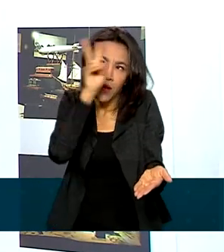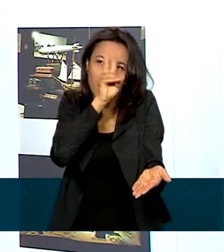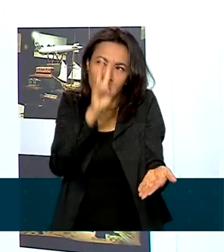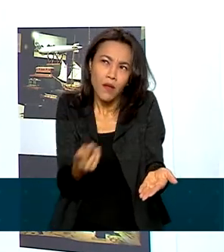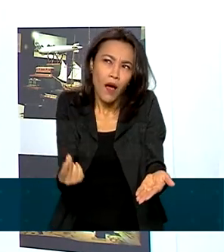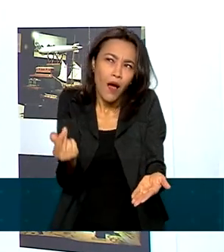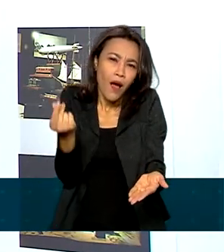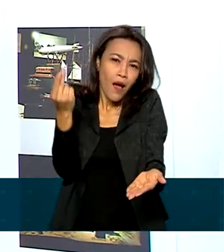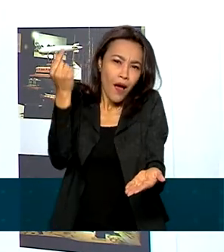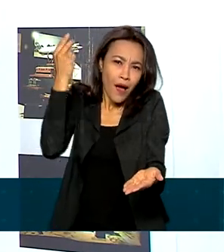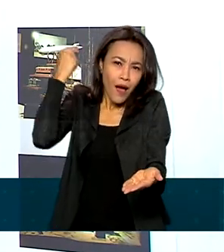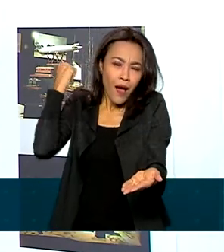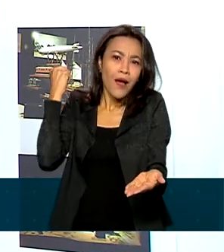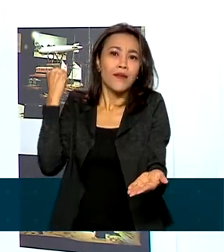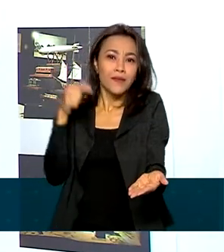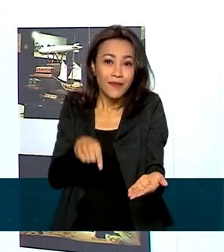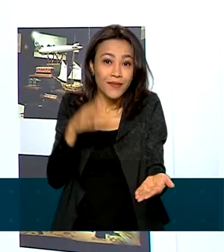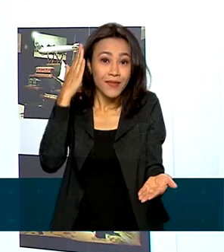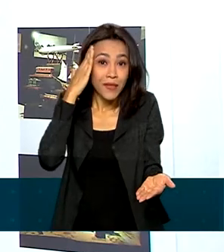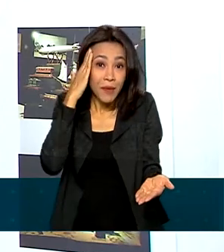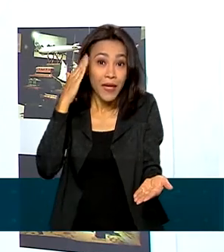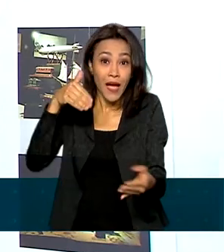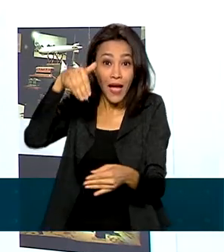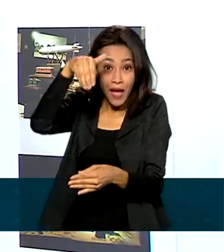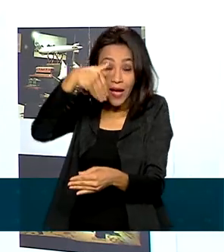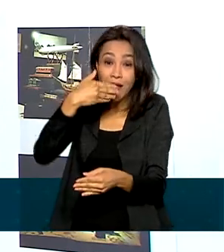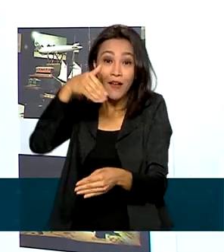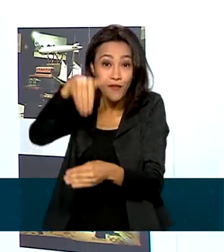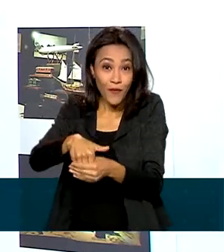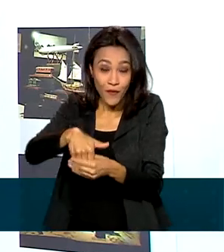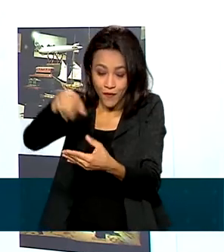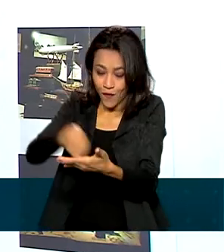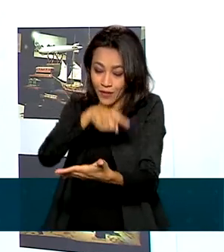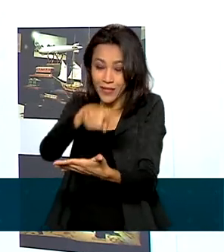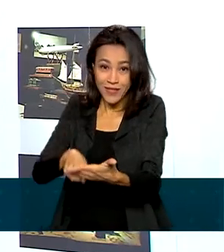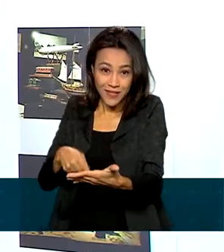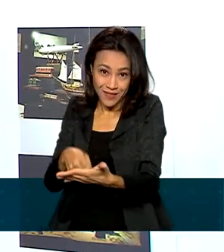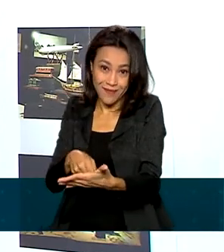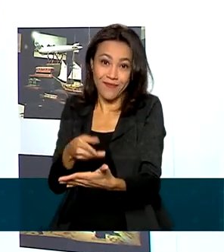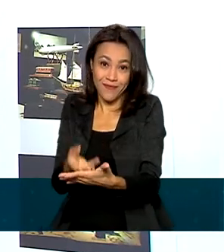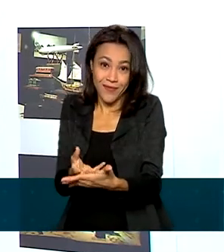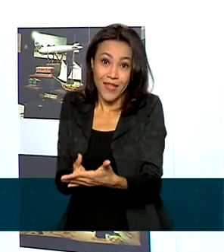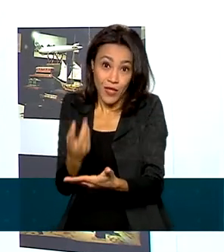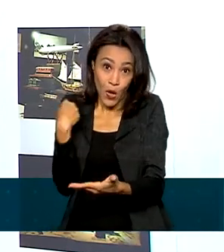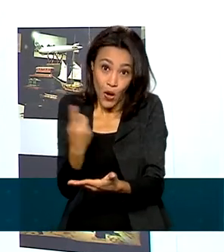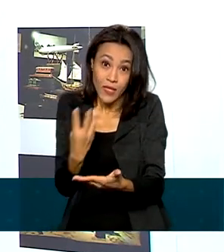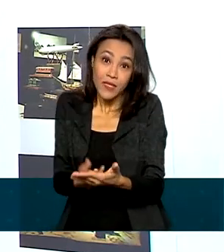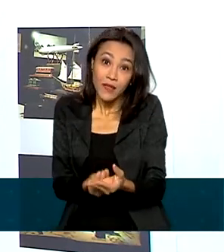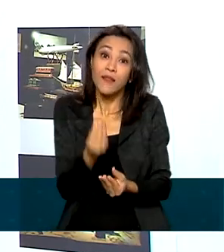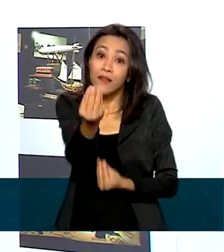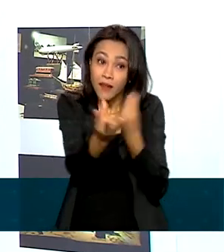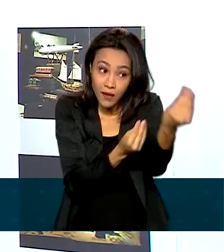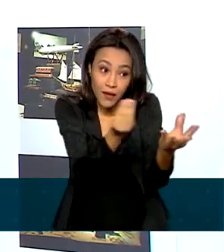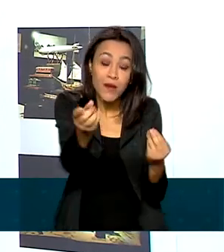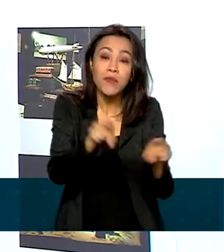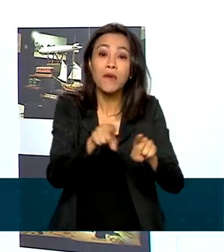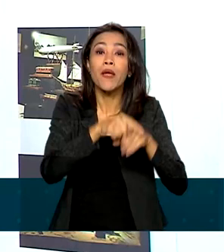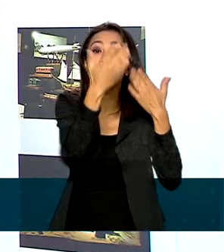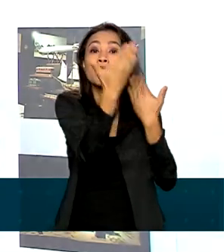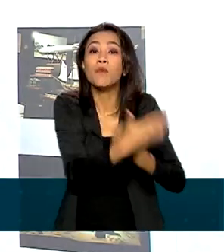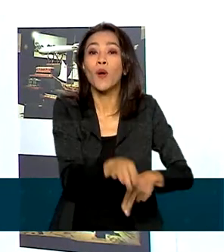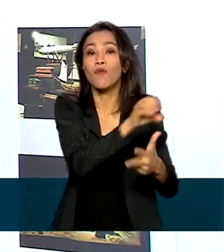pertinente, as urnas eletrônicas em muitos estados. Nós também fazemos as entregas das provas do Enem em todos os